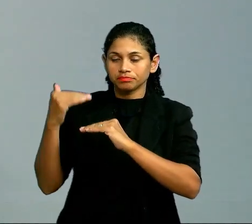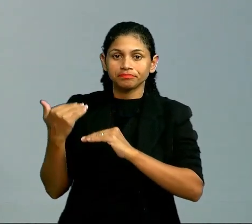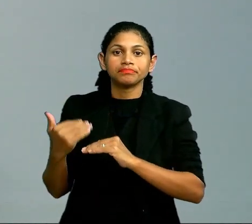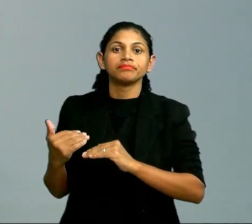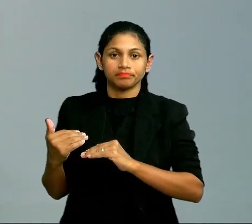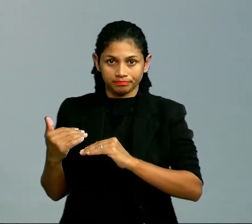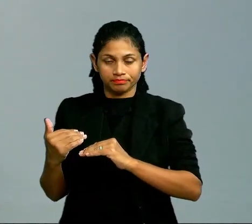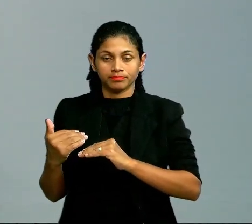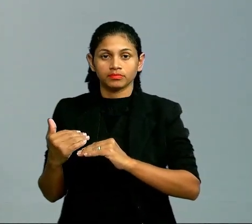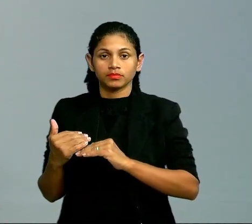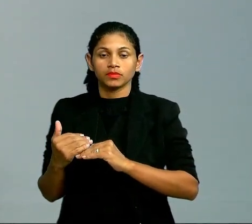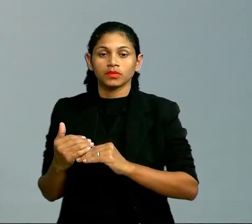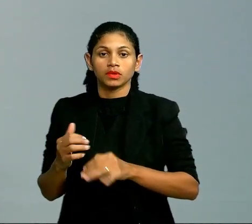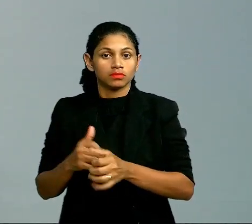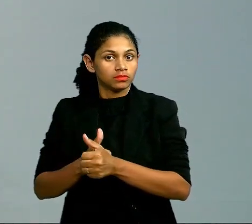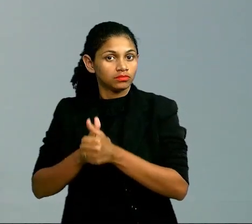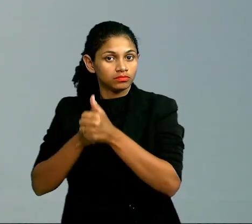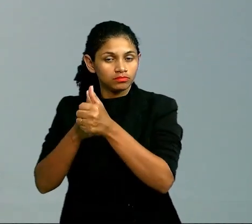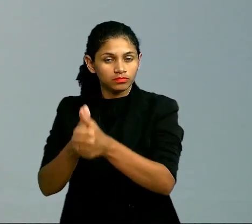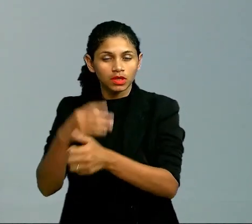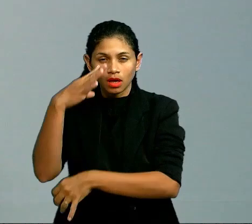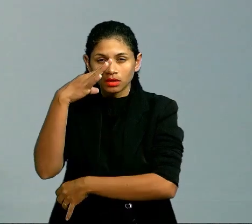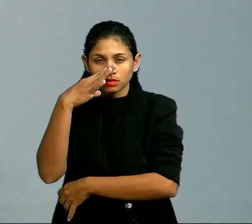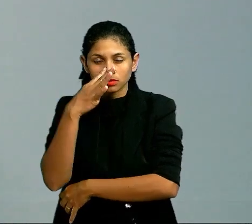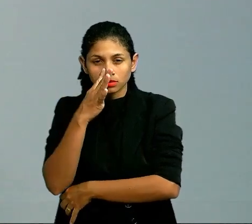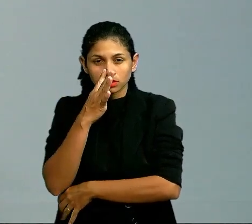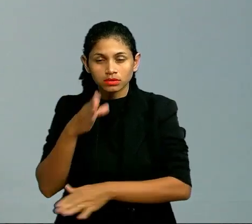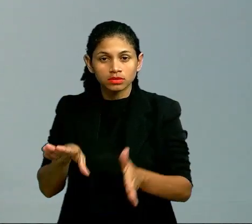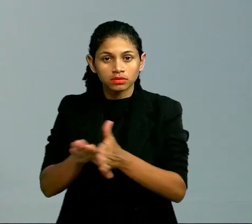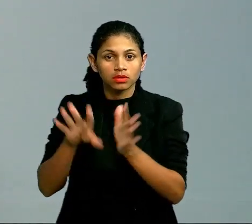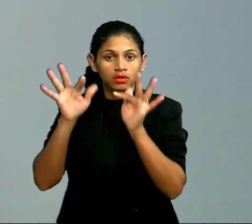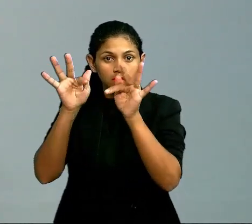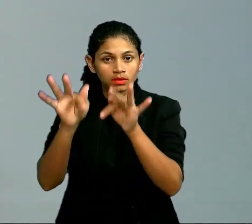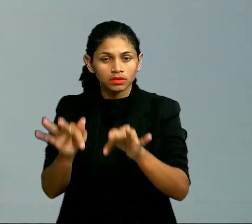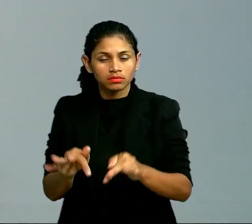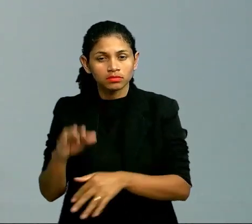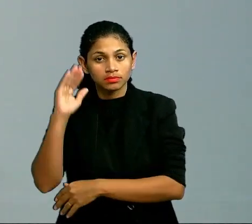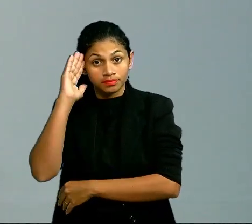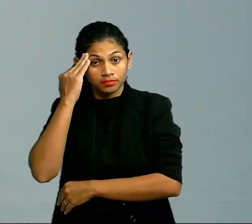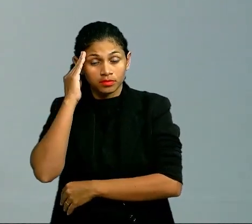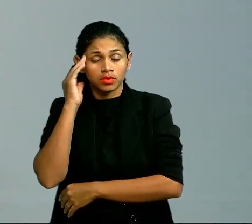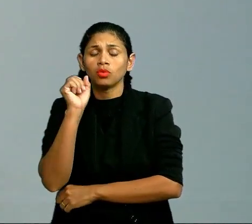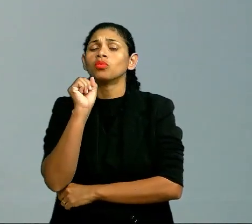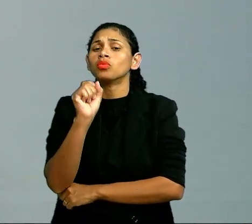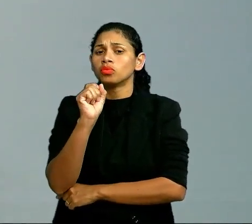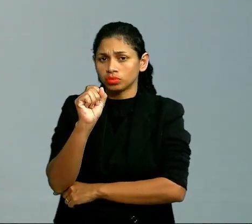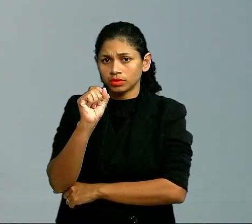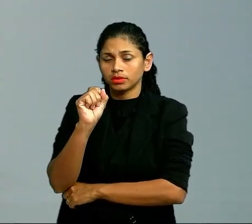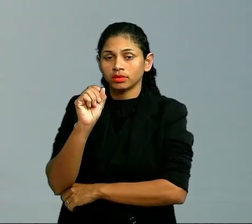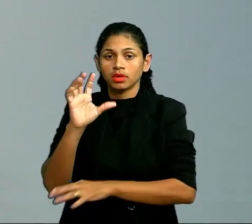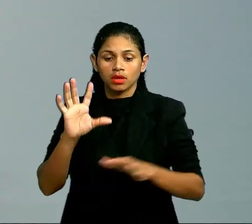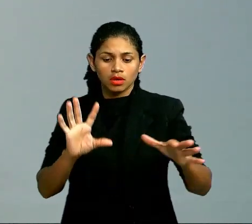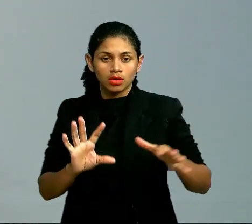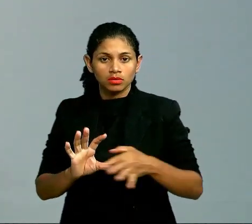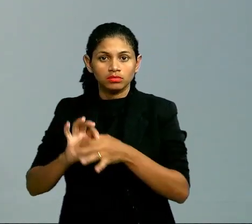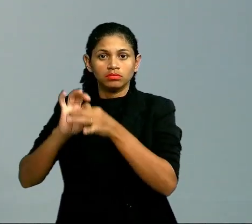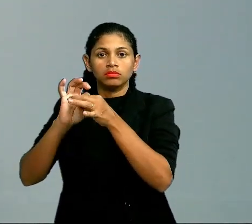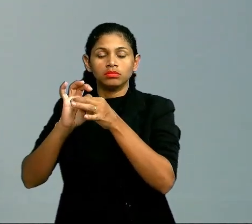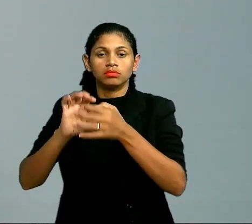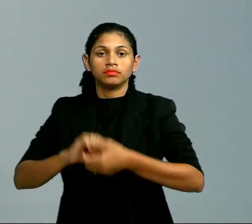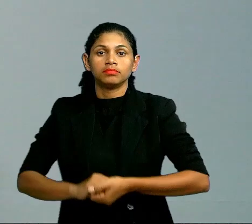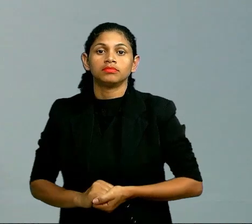Então fica comigo nessa aula, assiste ela até o final, para nós compreendermos um pouquinho mais do que é esse encadeamento. Bom,